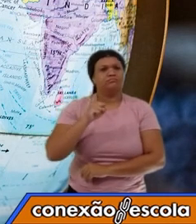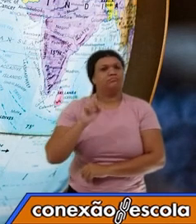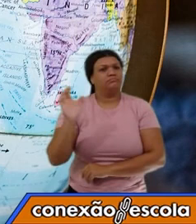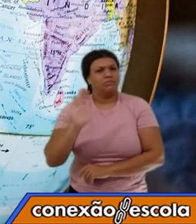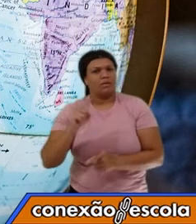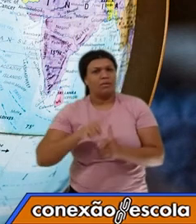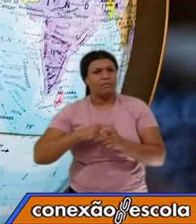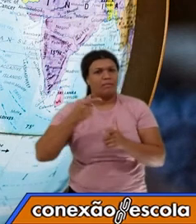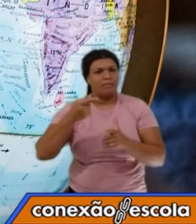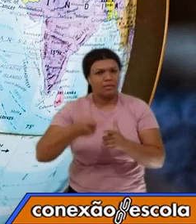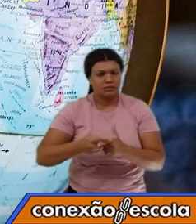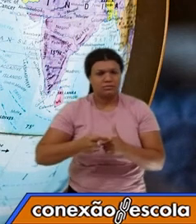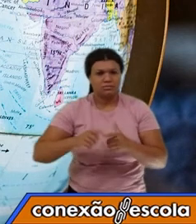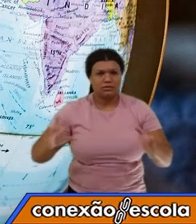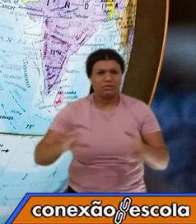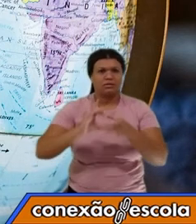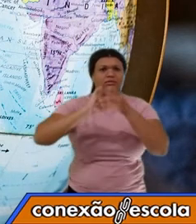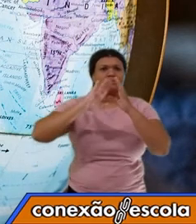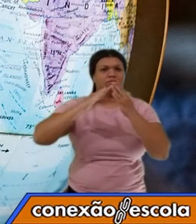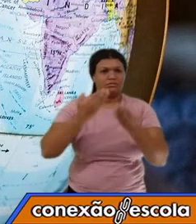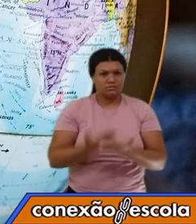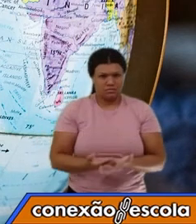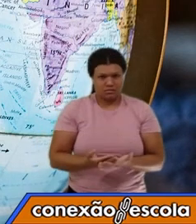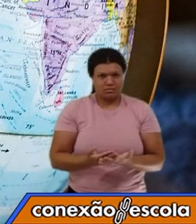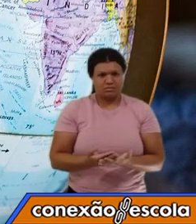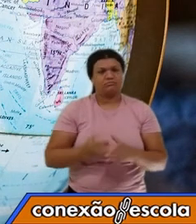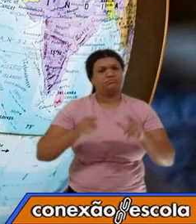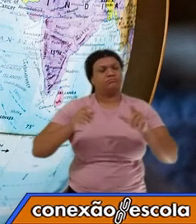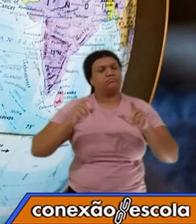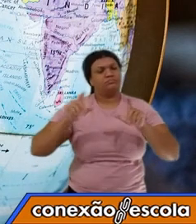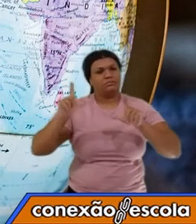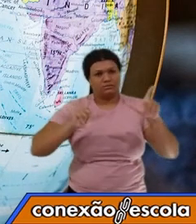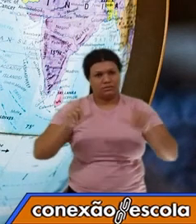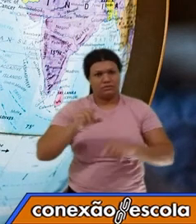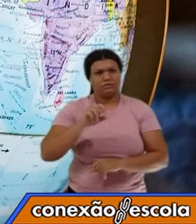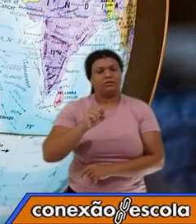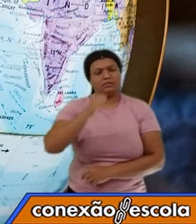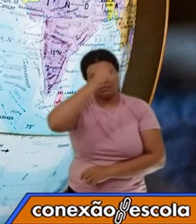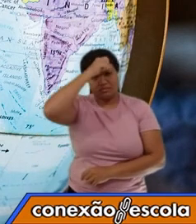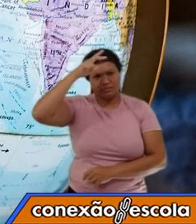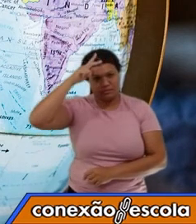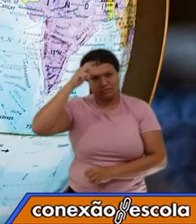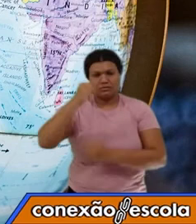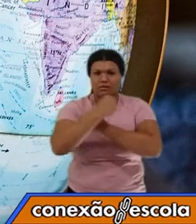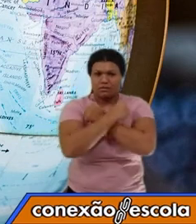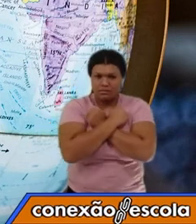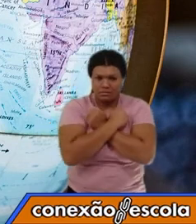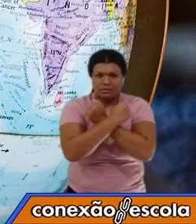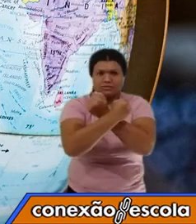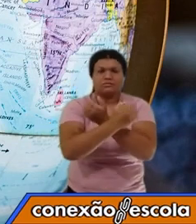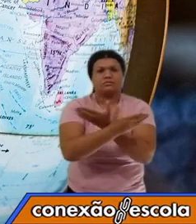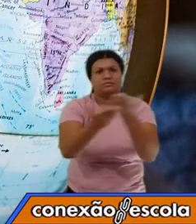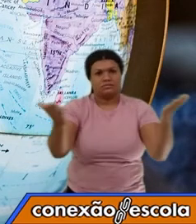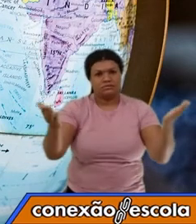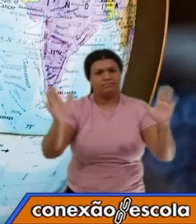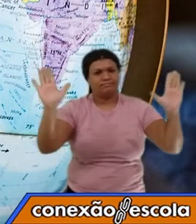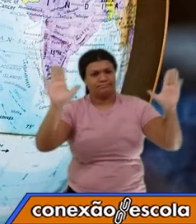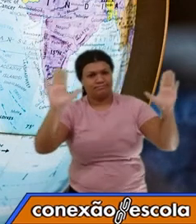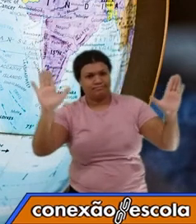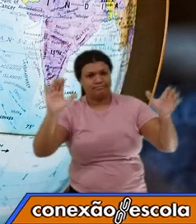a próxima no Conexão Escola, Escola Conectada SME. Um grande abraço a vocês. Valeu!